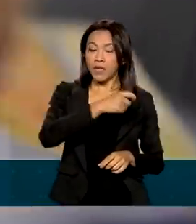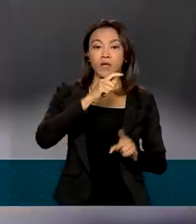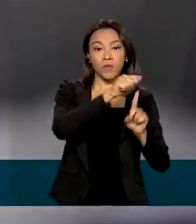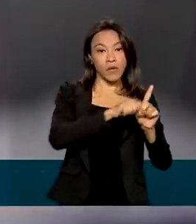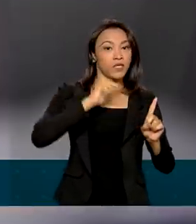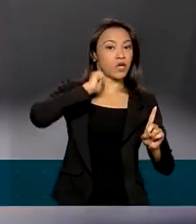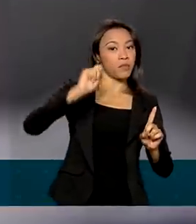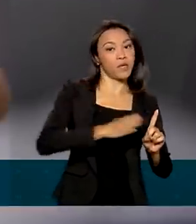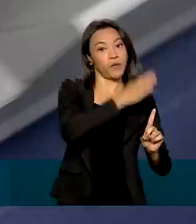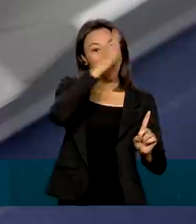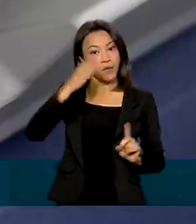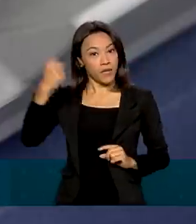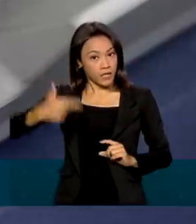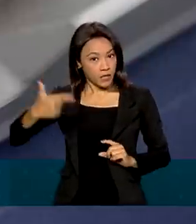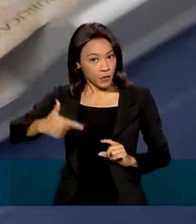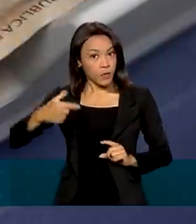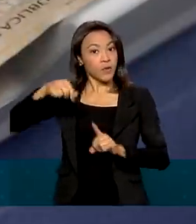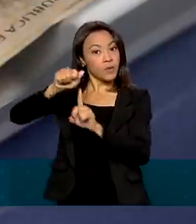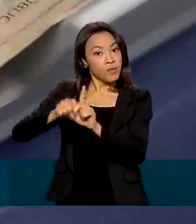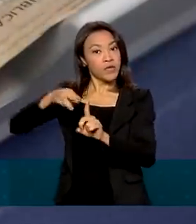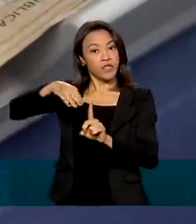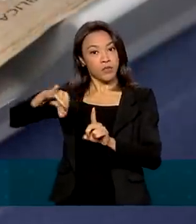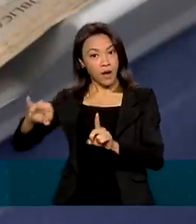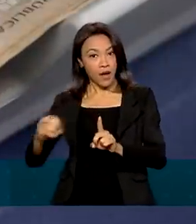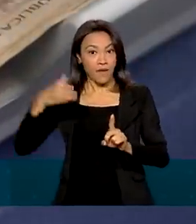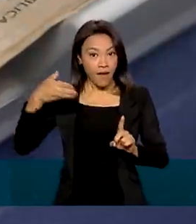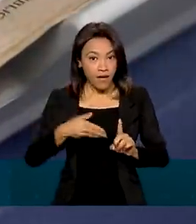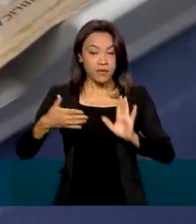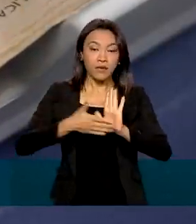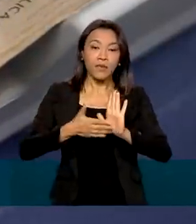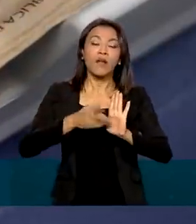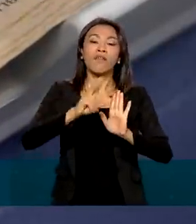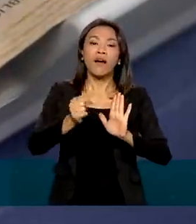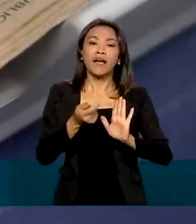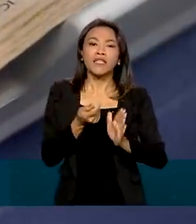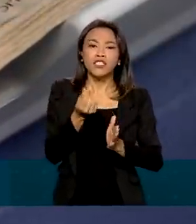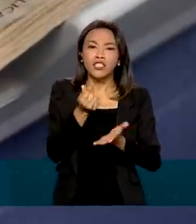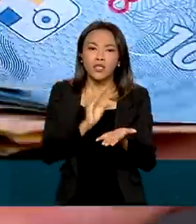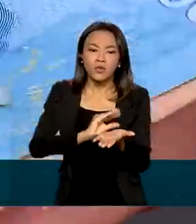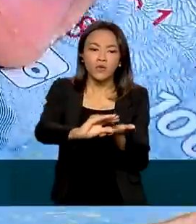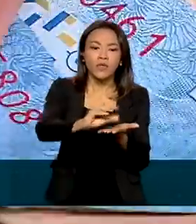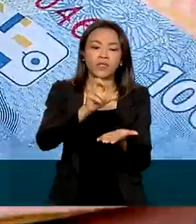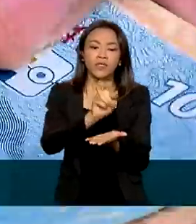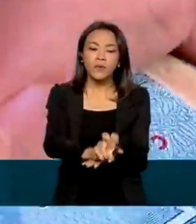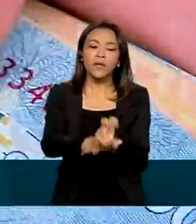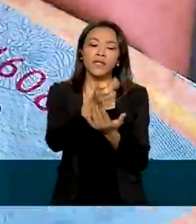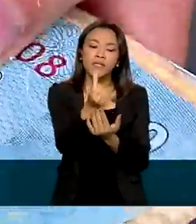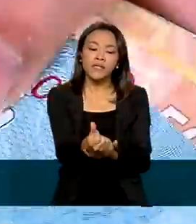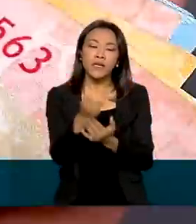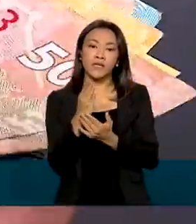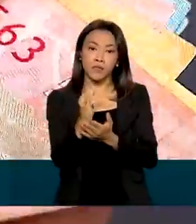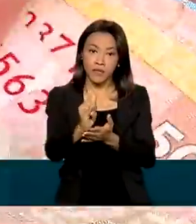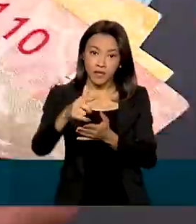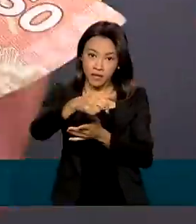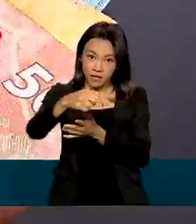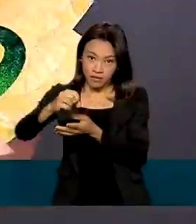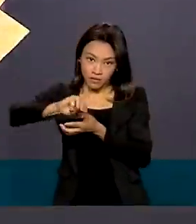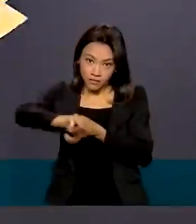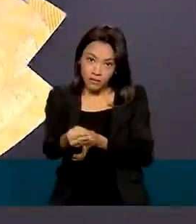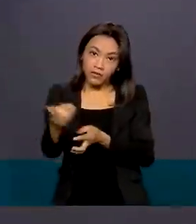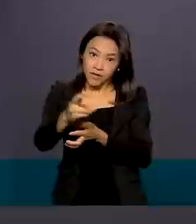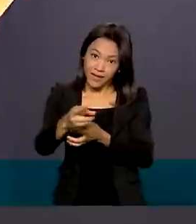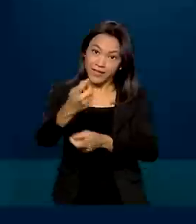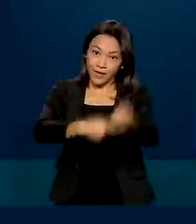abril e a segunda em maio. A medida deve injetar cerca de 56 bilhões e 700 milhões de reais na